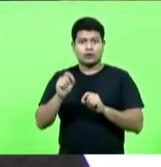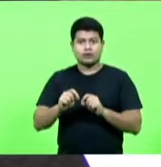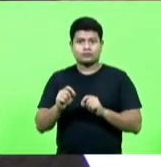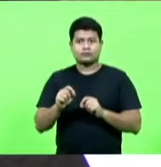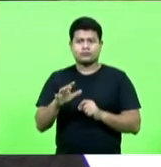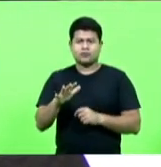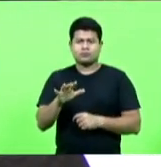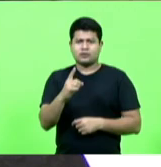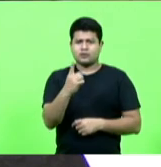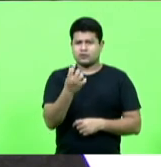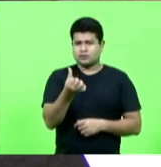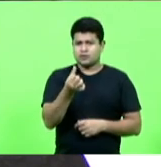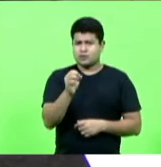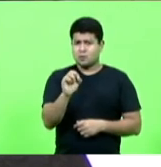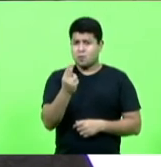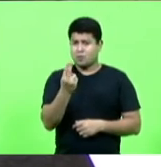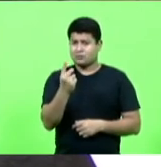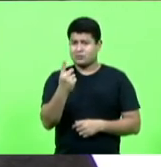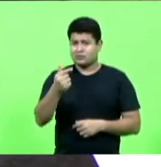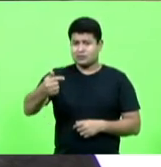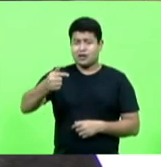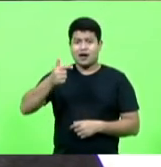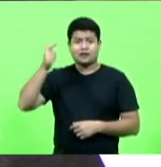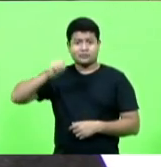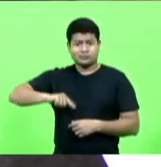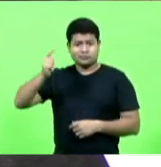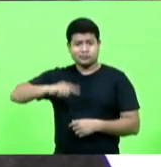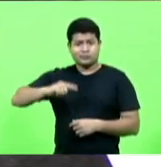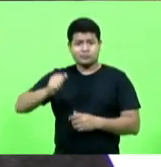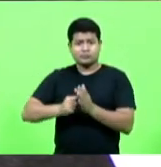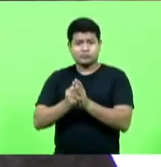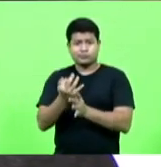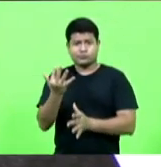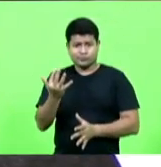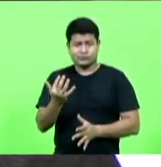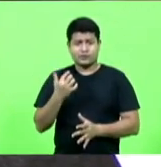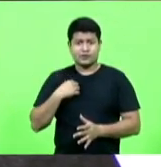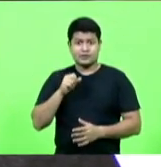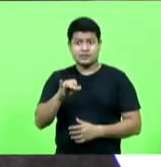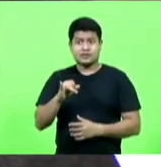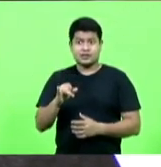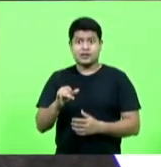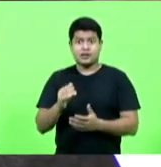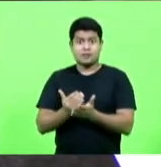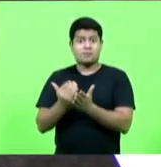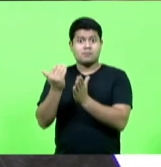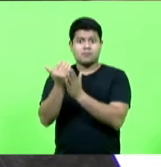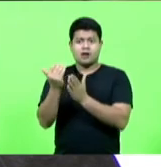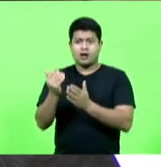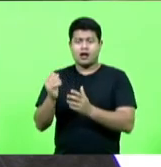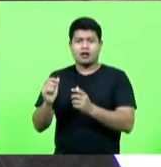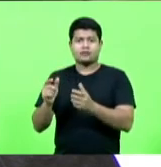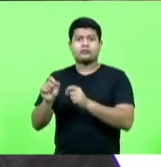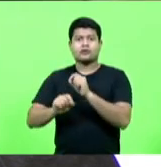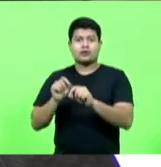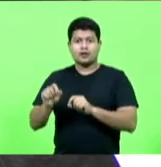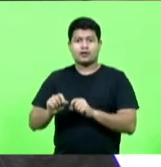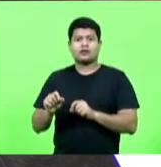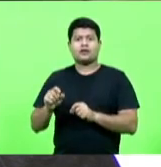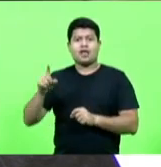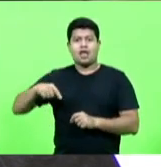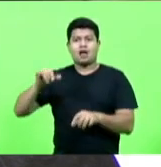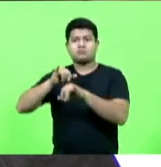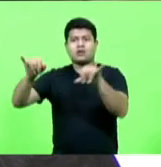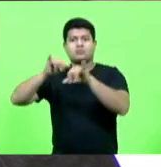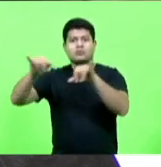16 ou 17 vezes. Se não foi mais que isso, até porque não prestamos muita atenção em propagandas, propagandas do